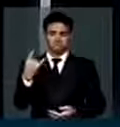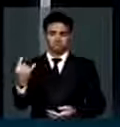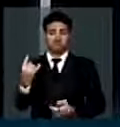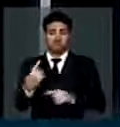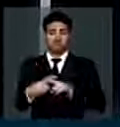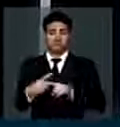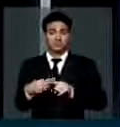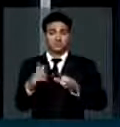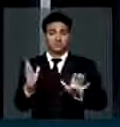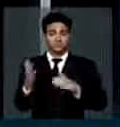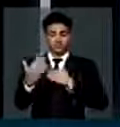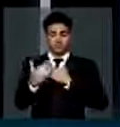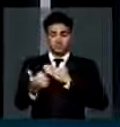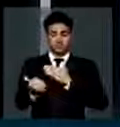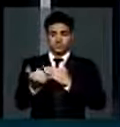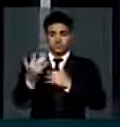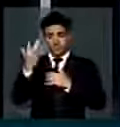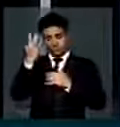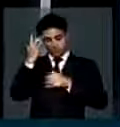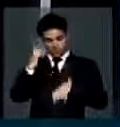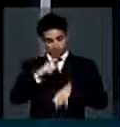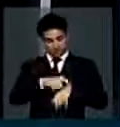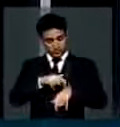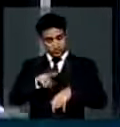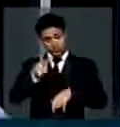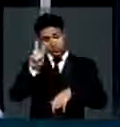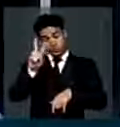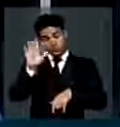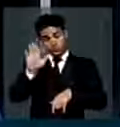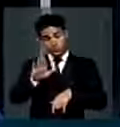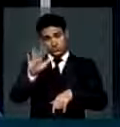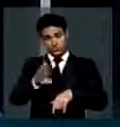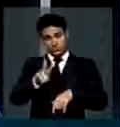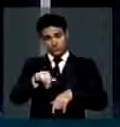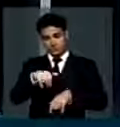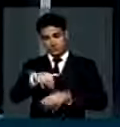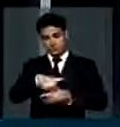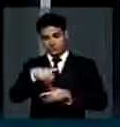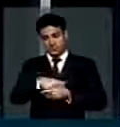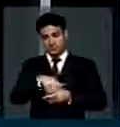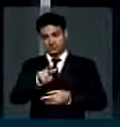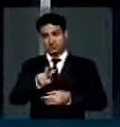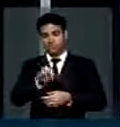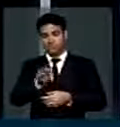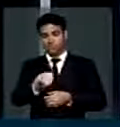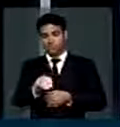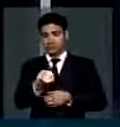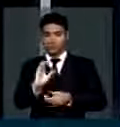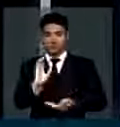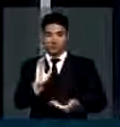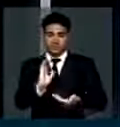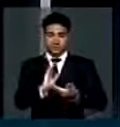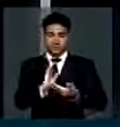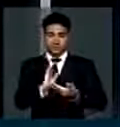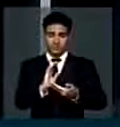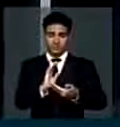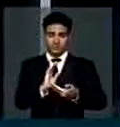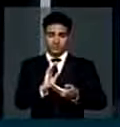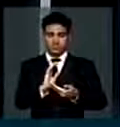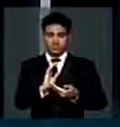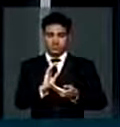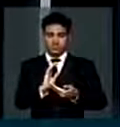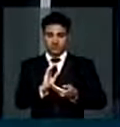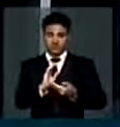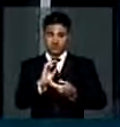recebemos a convocação para amanhã às 14 horas nós votarmos aqui os vetos na Câmara e em